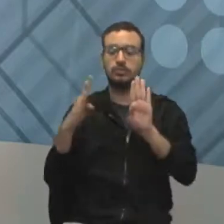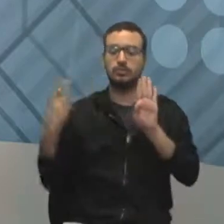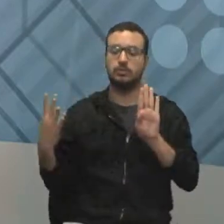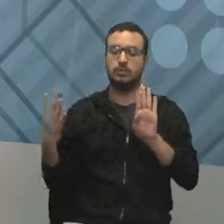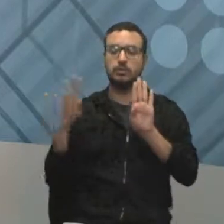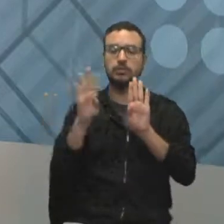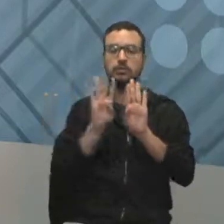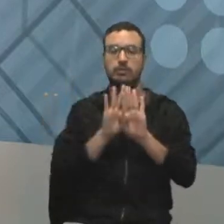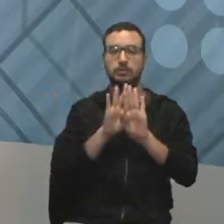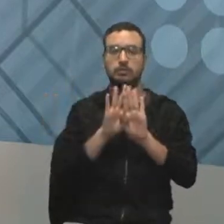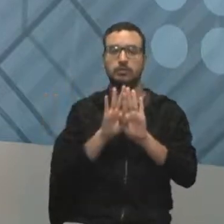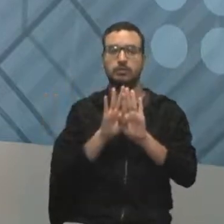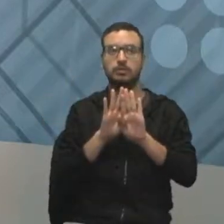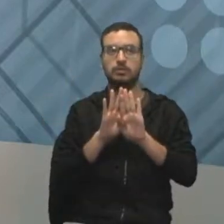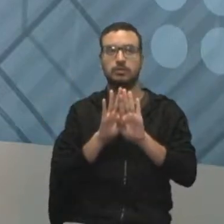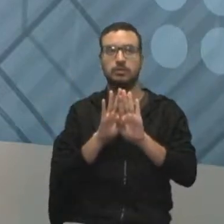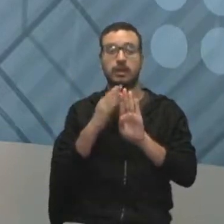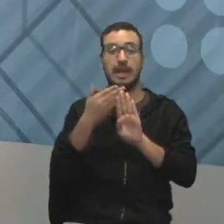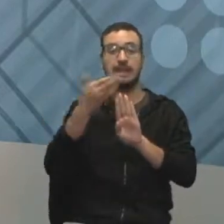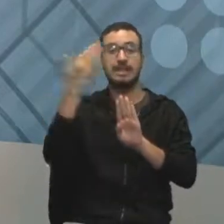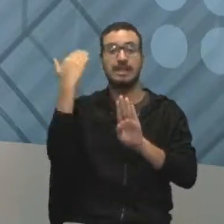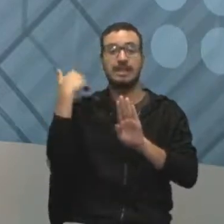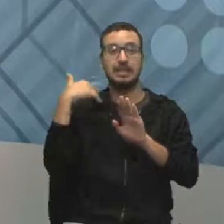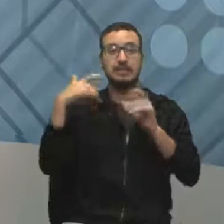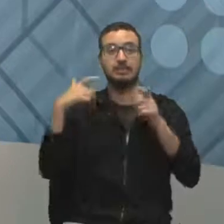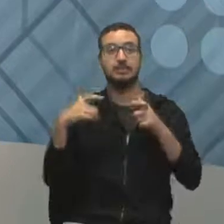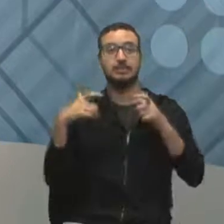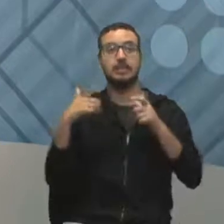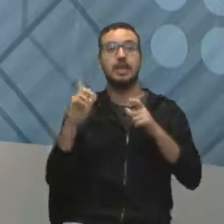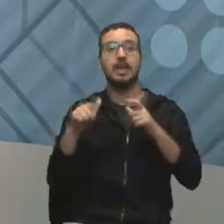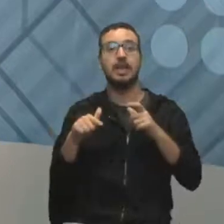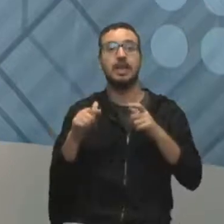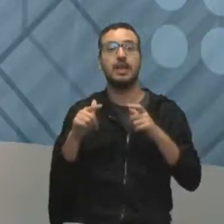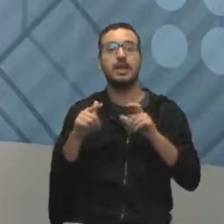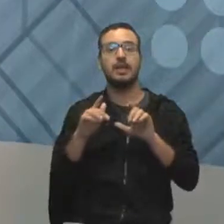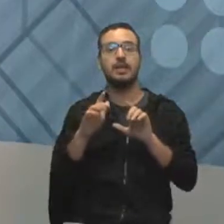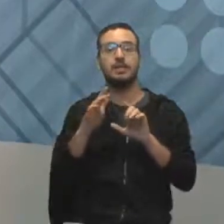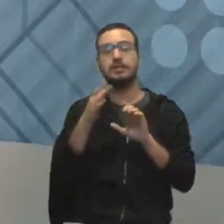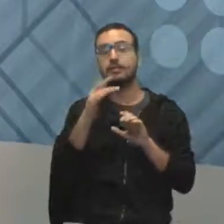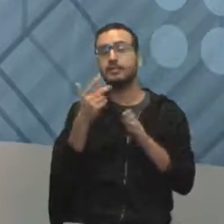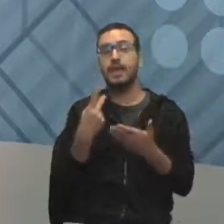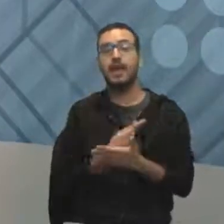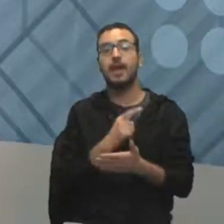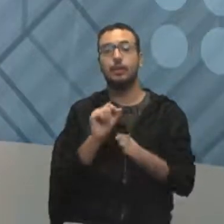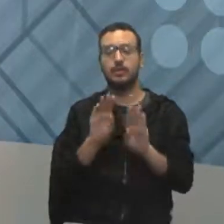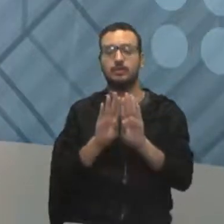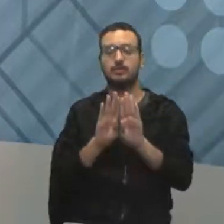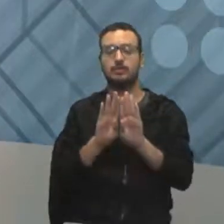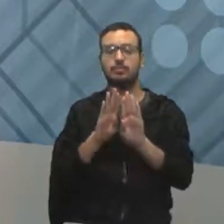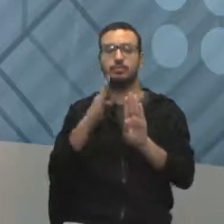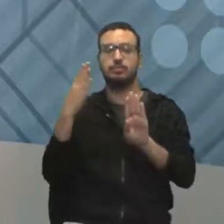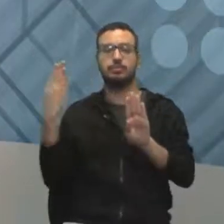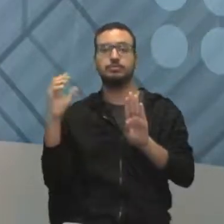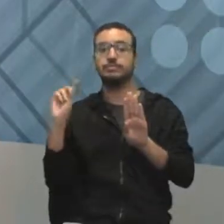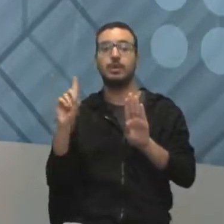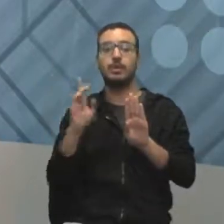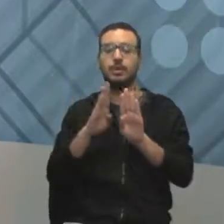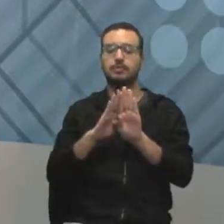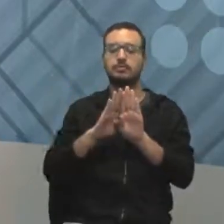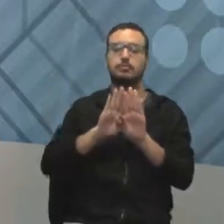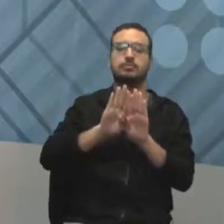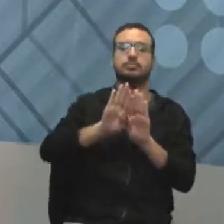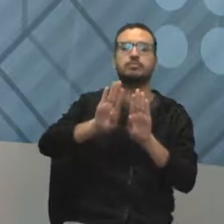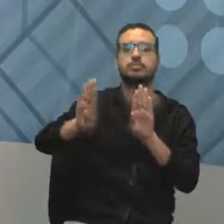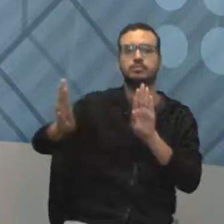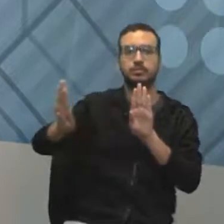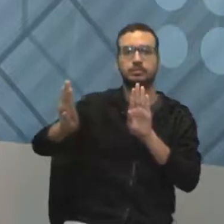aquele que fica atrás do palco, foi colocado invertido. Em vez de abrir para fora, foi colocado abrindo para dentro. E, aí,